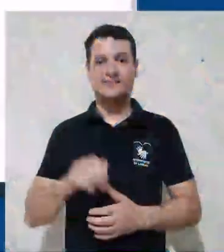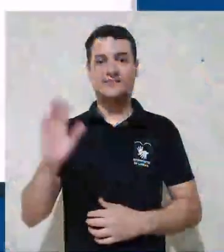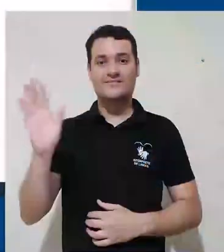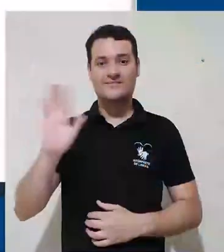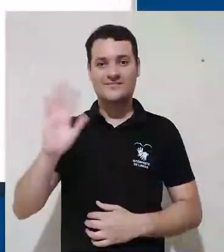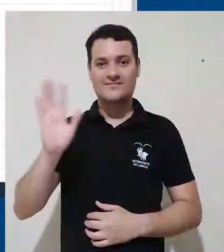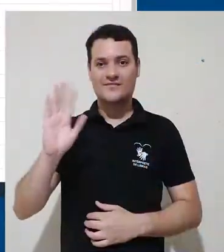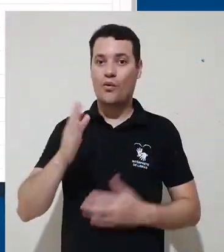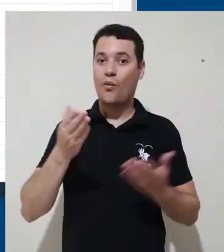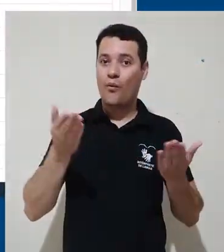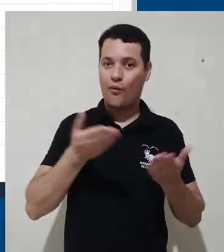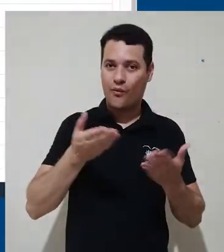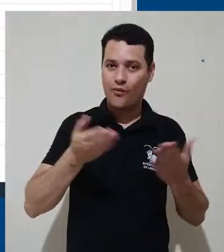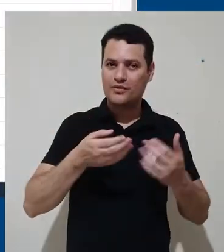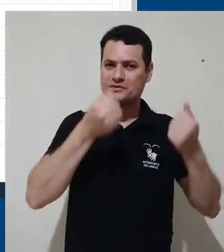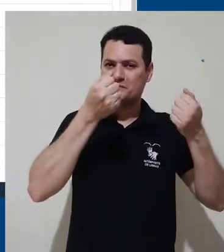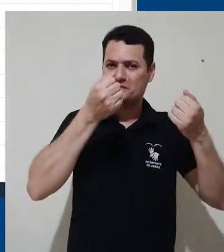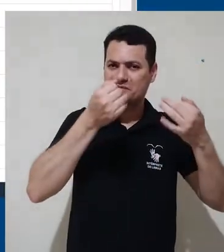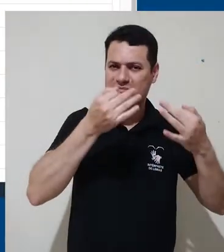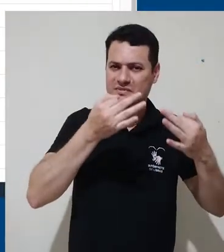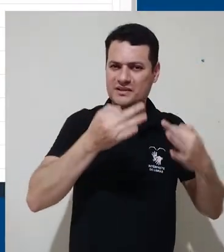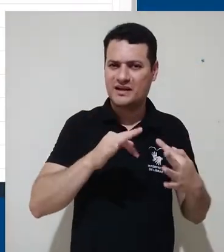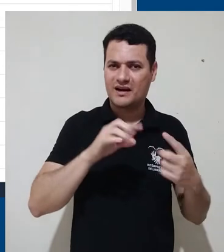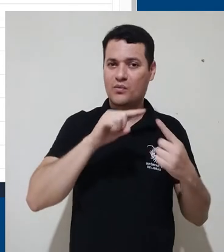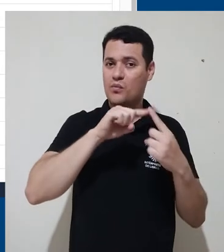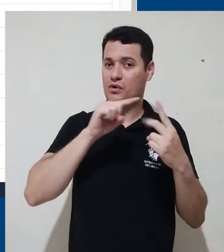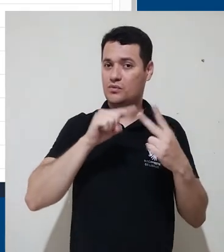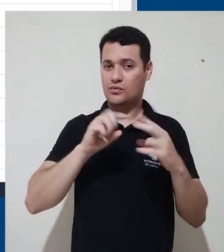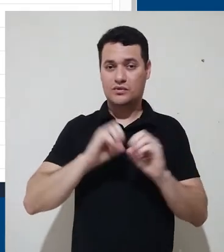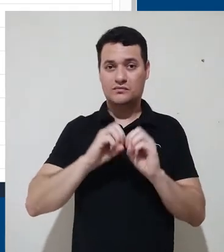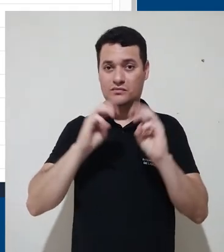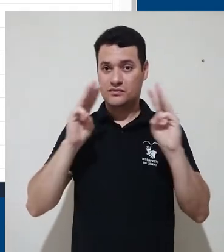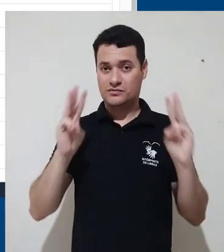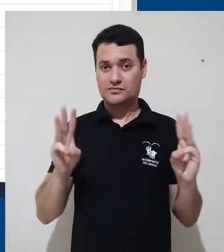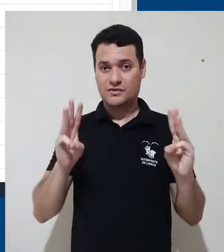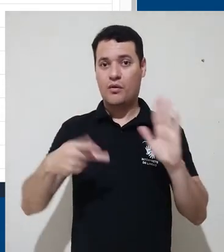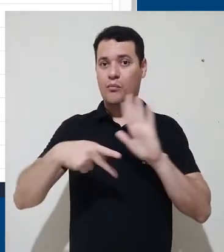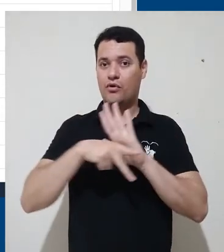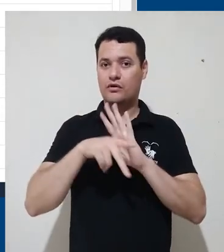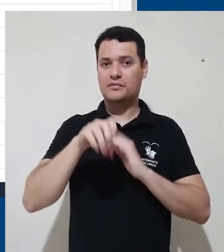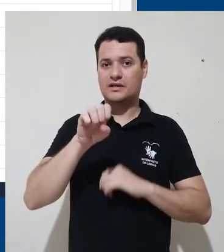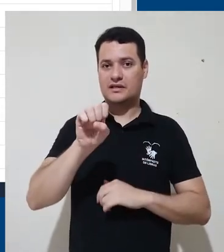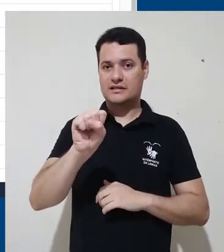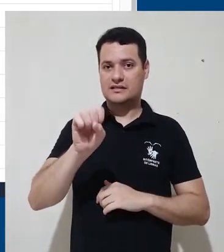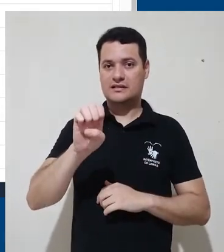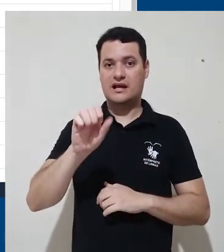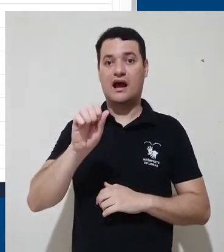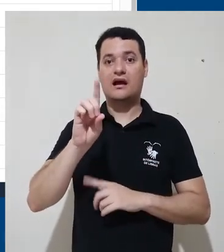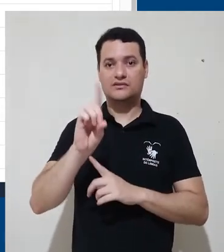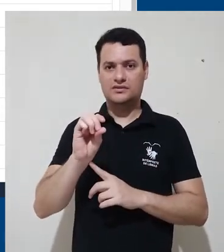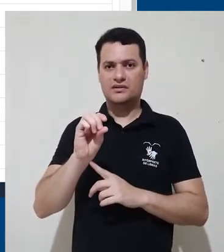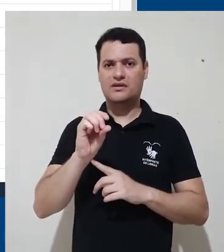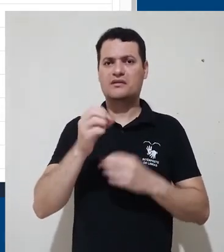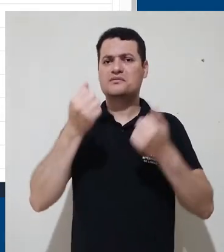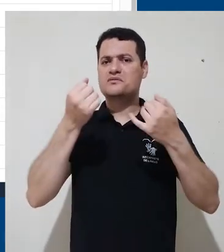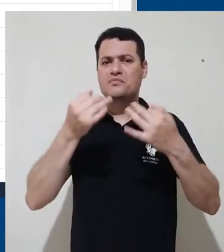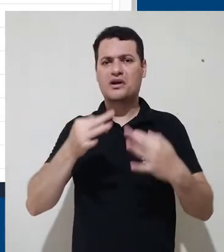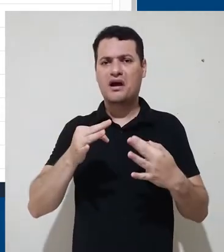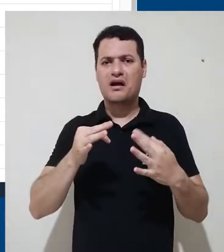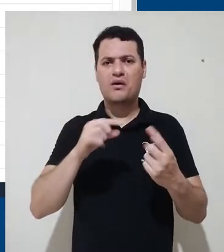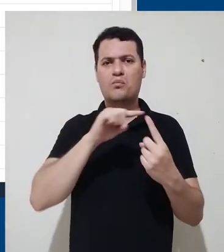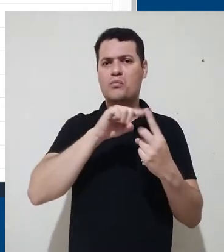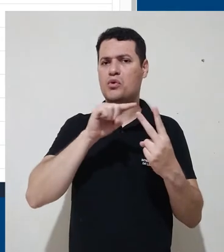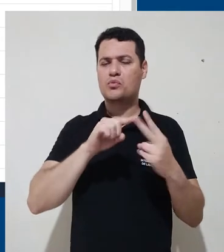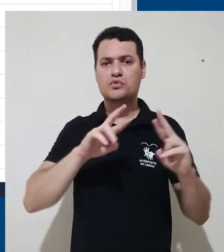Olá, hoje vamos dar detalhes sobre as duas plataformas Moodle que a SEAT possui. Vamos dar detalhes sobre as